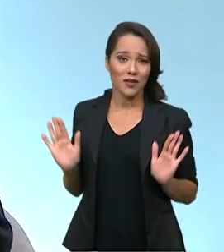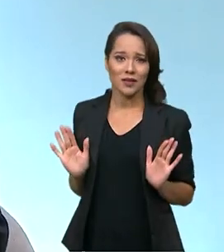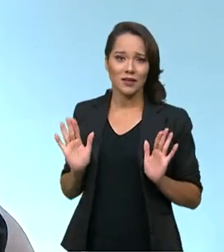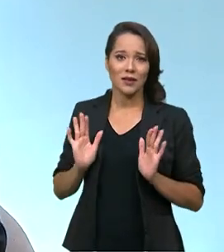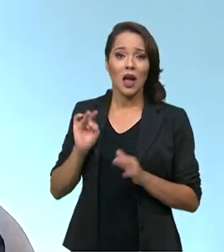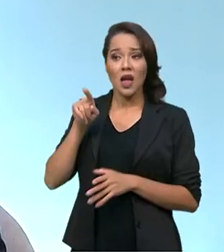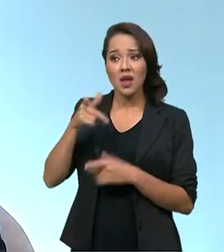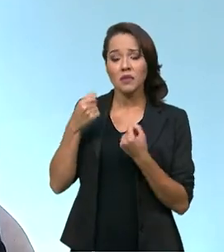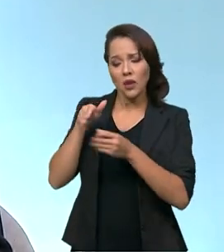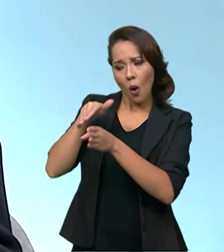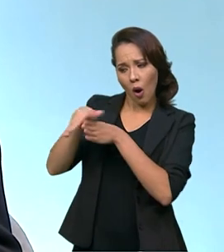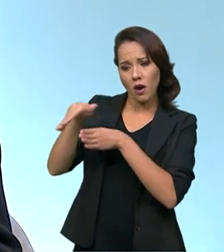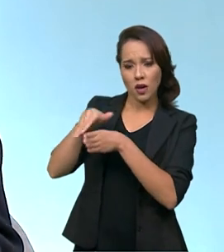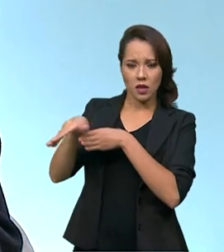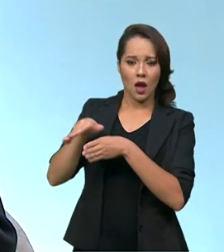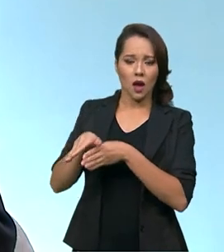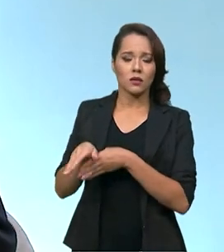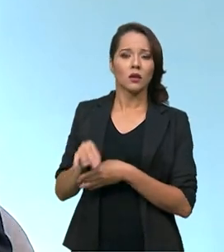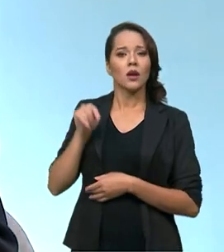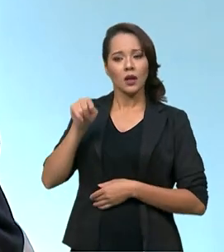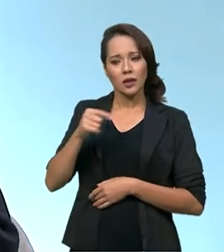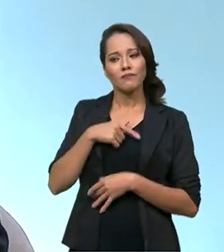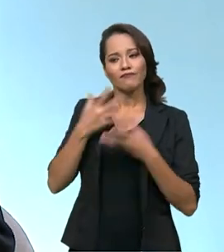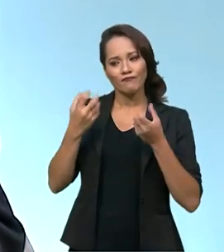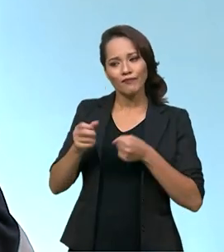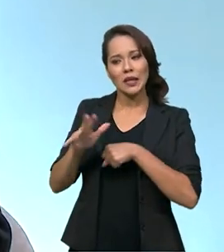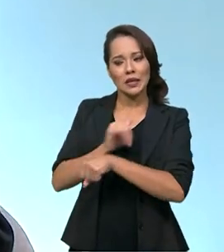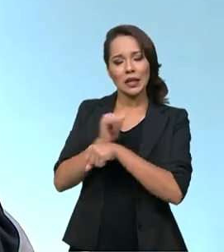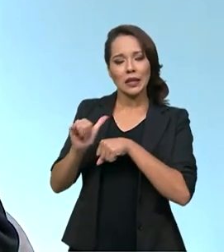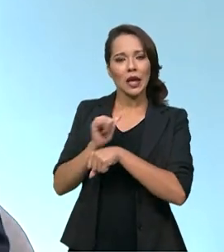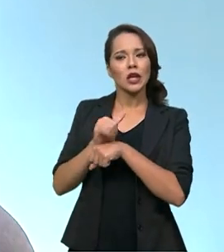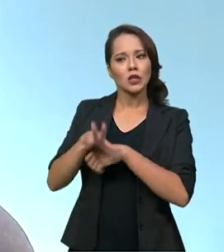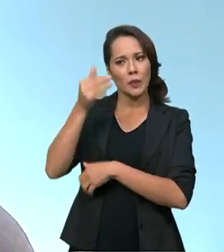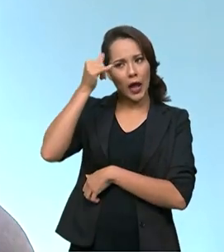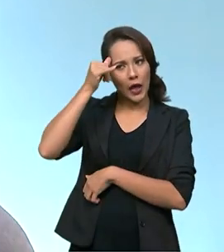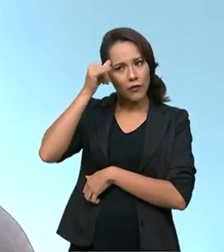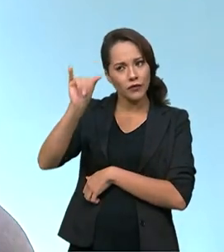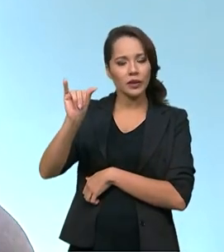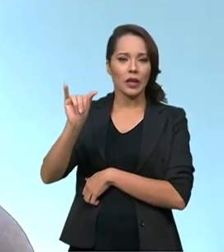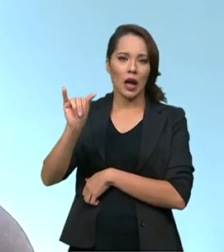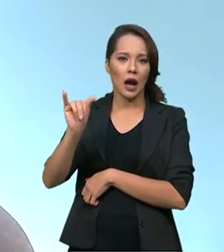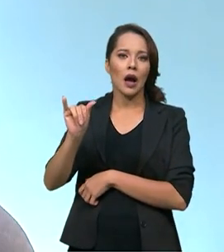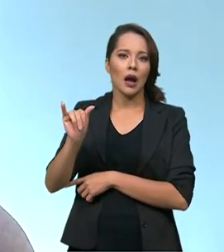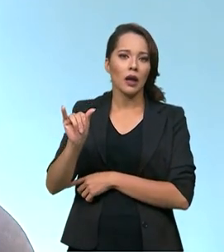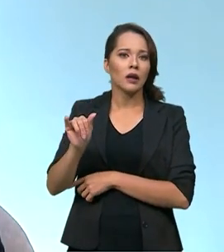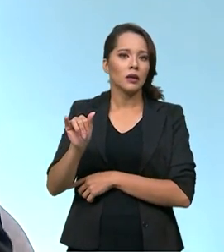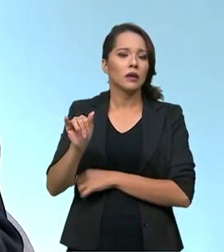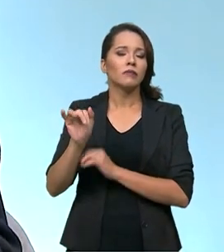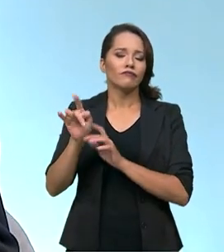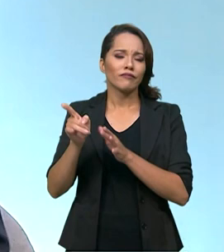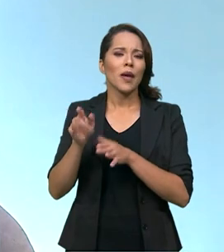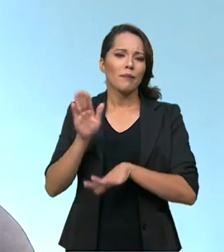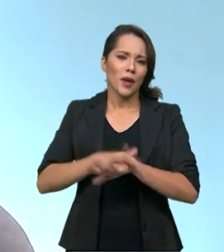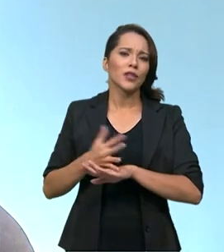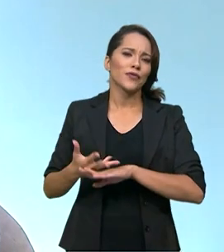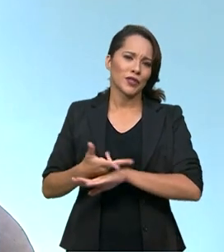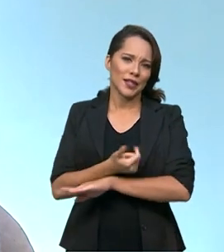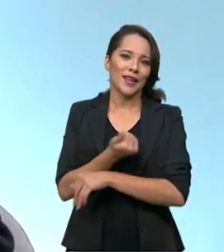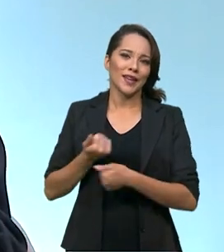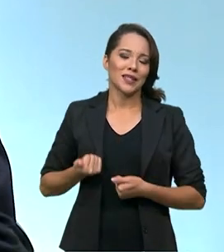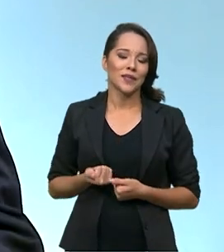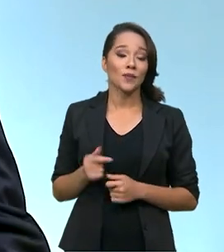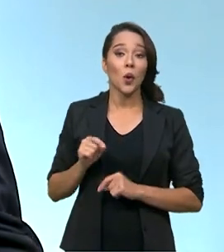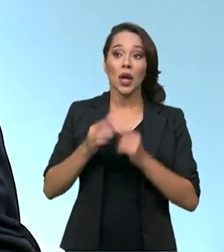E elas devem ser orientadas para que elas adotem essas medidas, chamadas medidas não farmacológicas. Isso é mais eficiente, né?